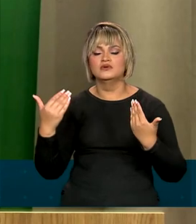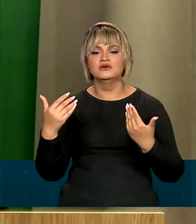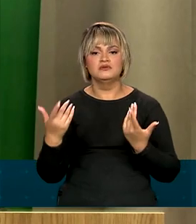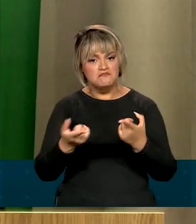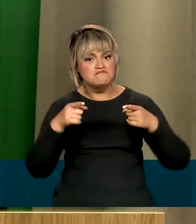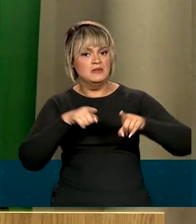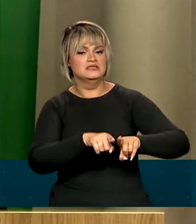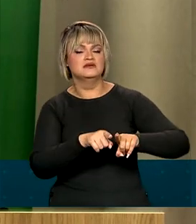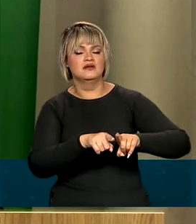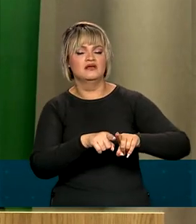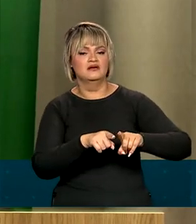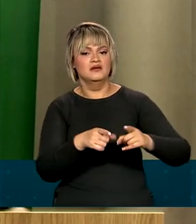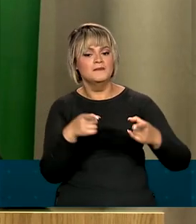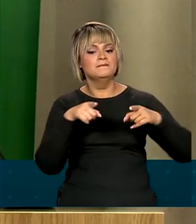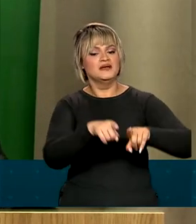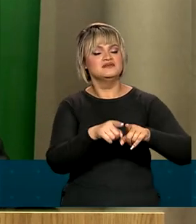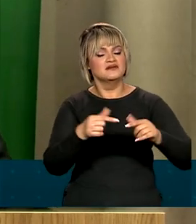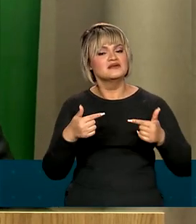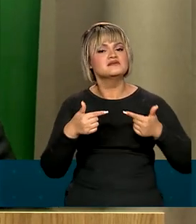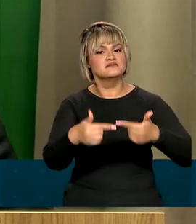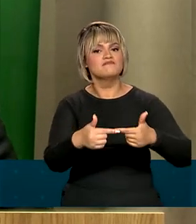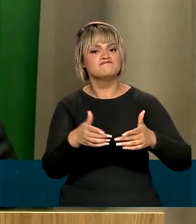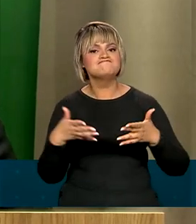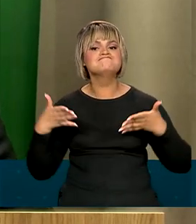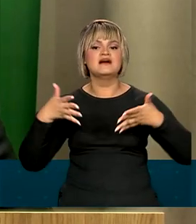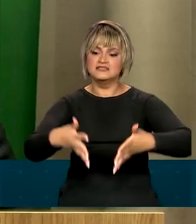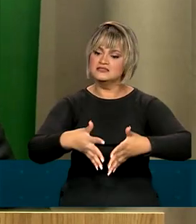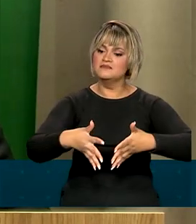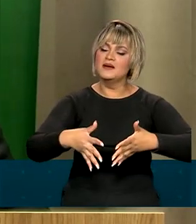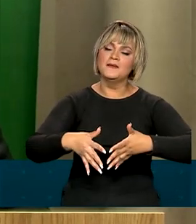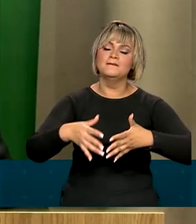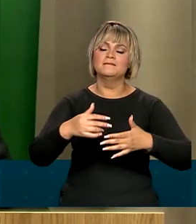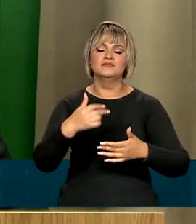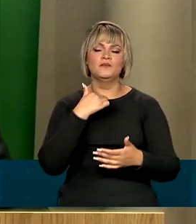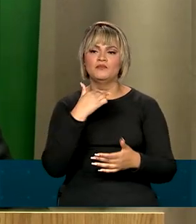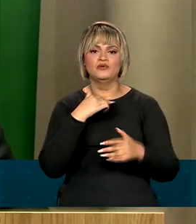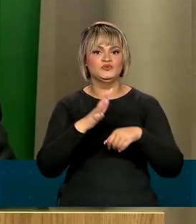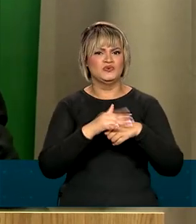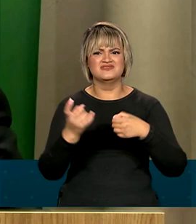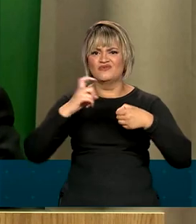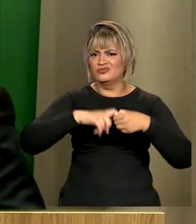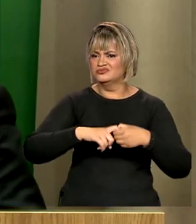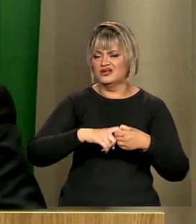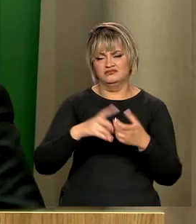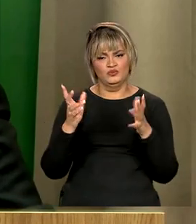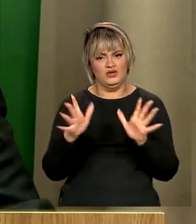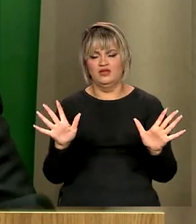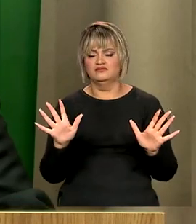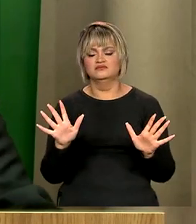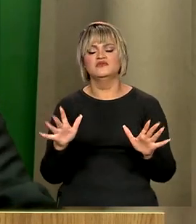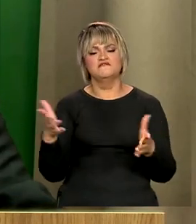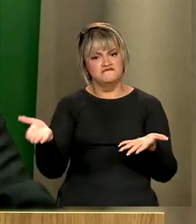associar nessa iniciativa para não deixar que a poliomielite retorne ao Brasil. Legenda Sônia Ruberti